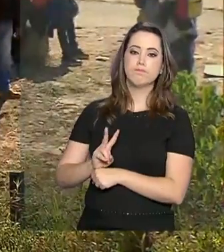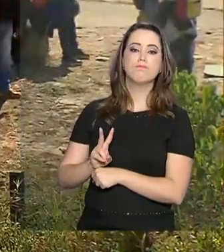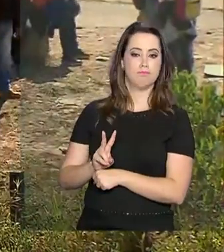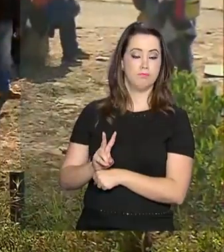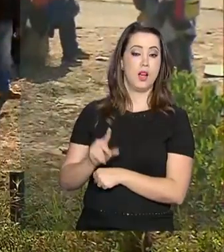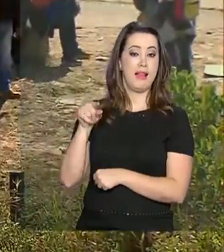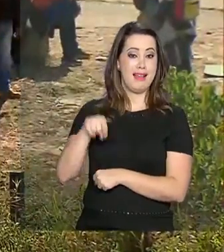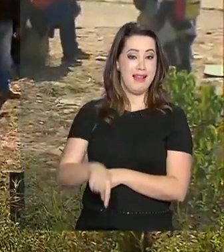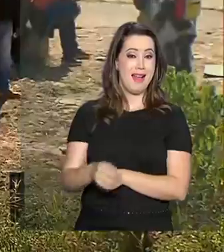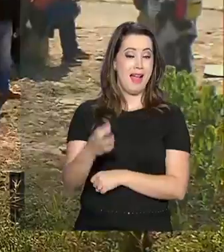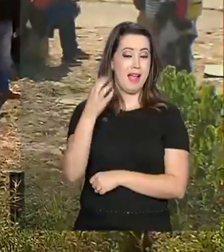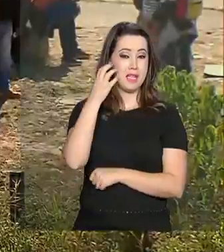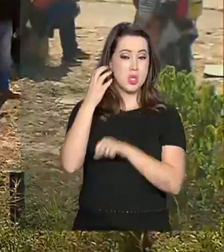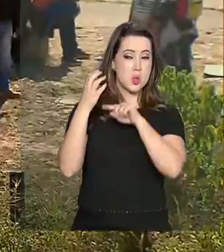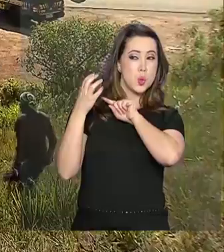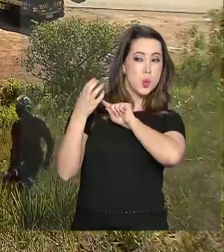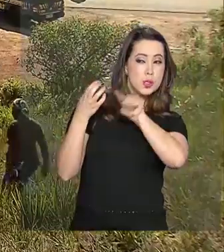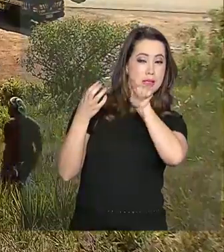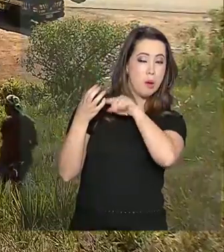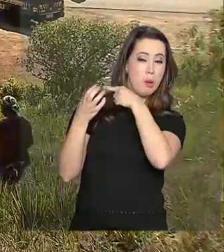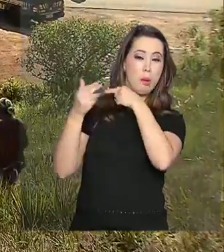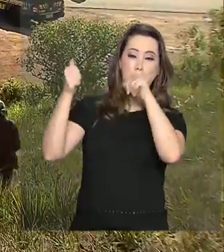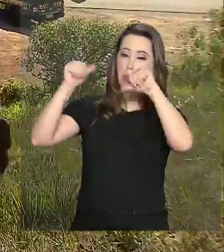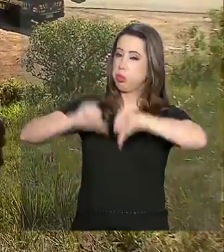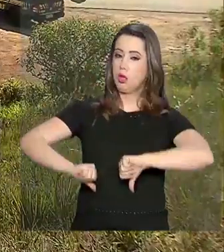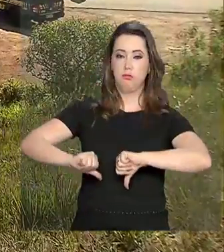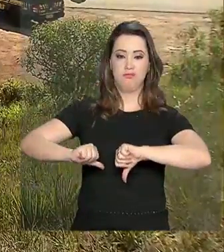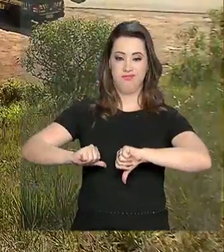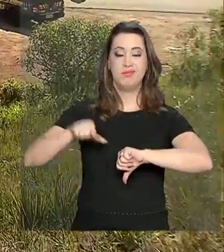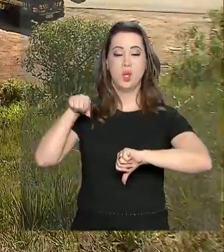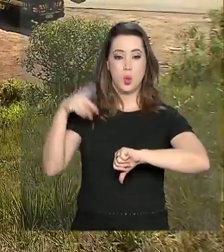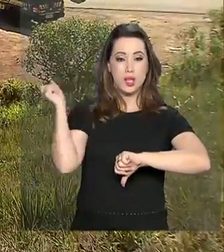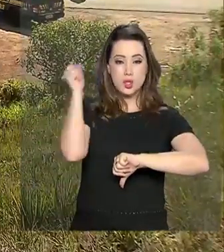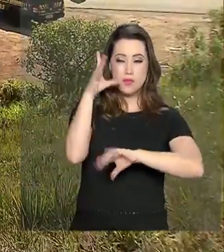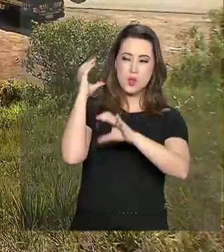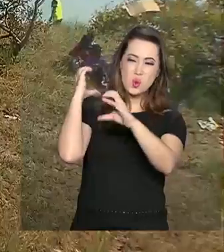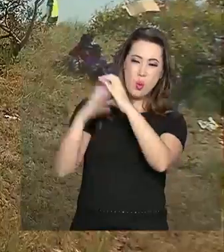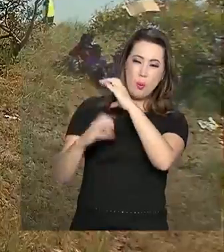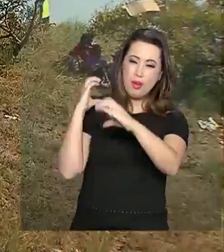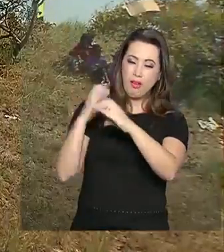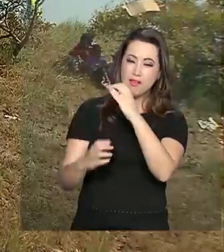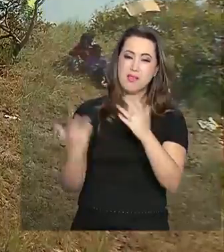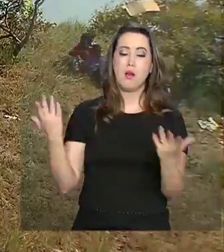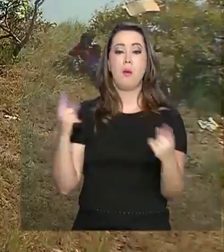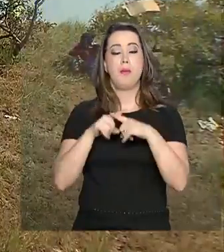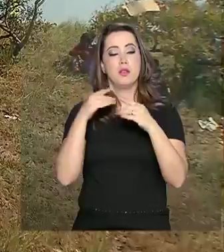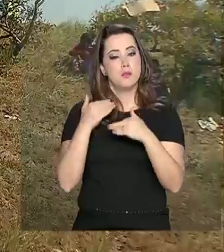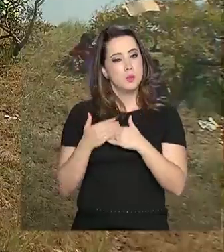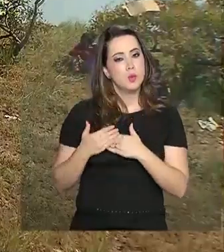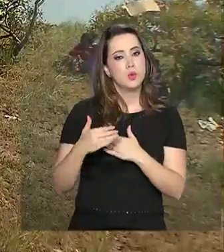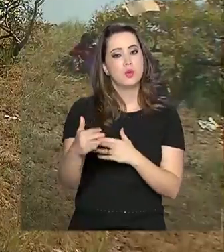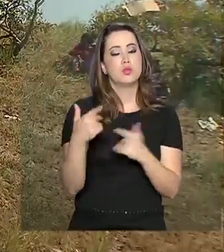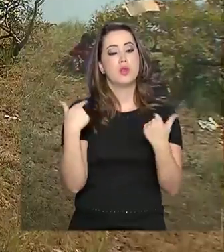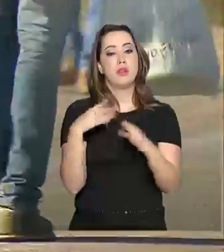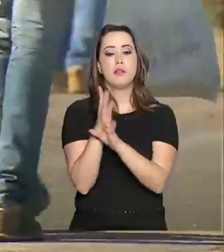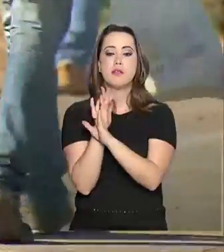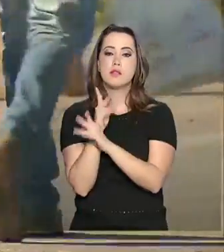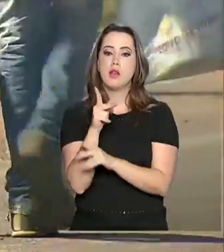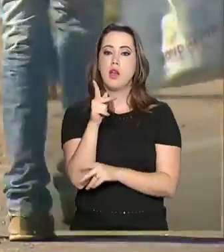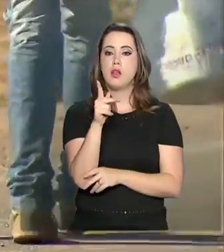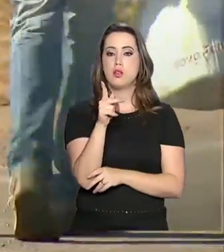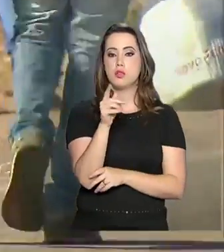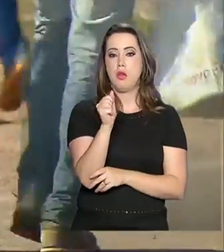o sinal de celular é muito precário, o que dificulta a nossa comunicação. Mas vamos continuar em Pacaraima,